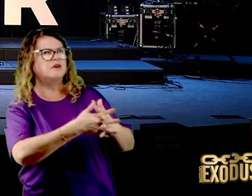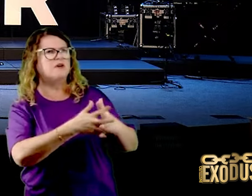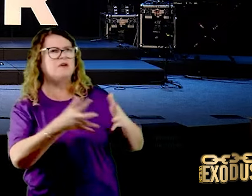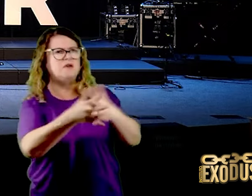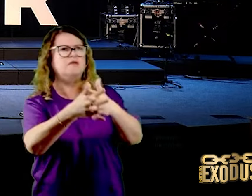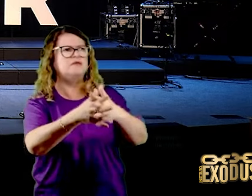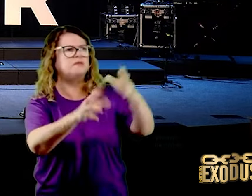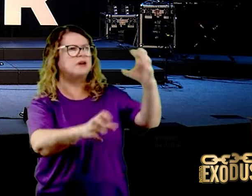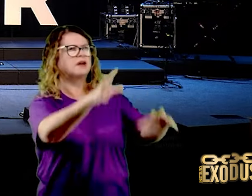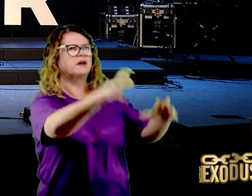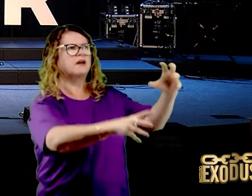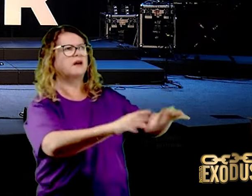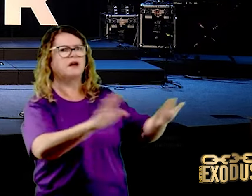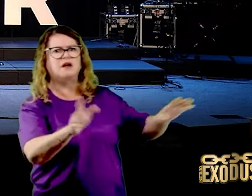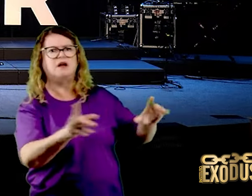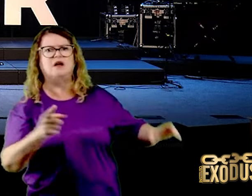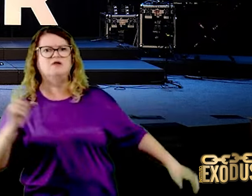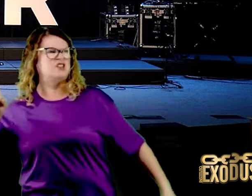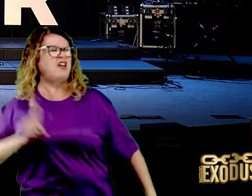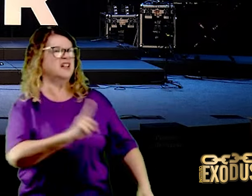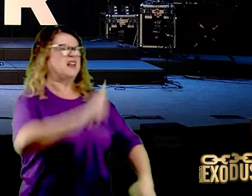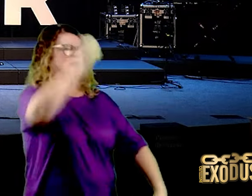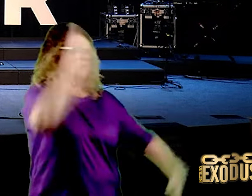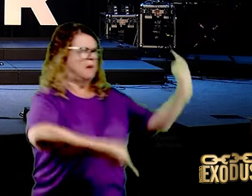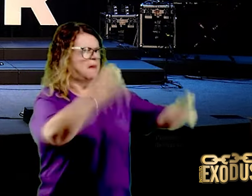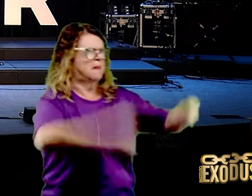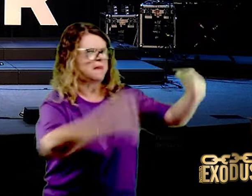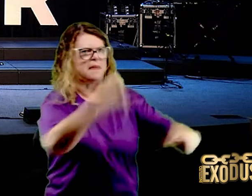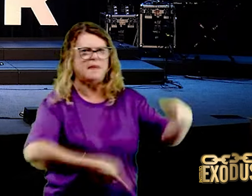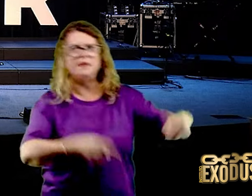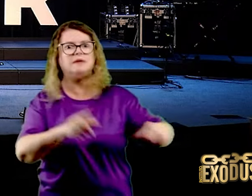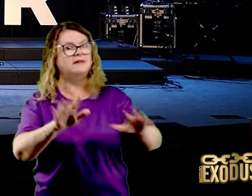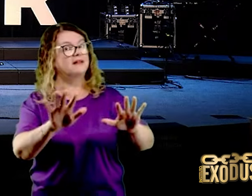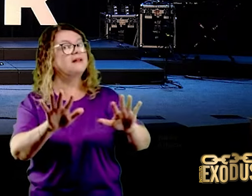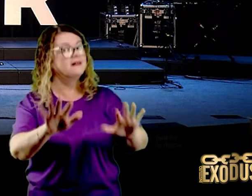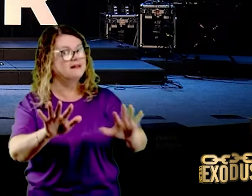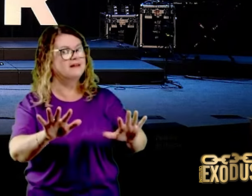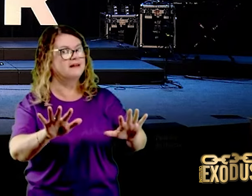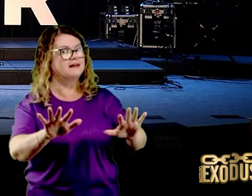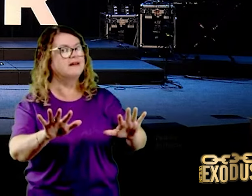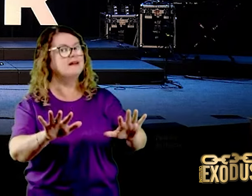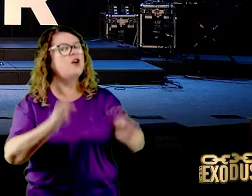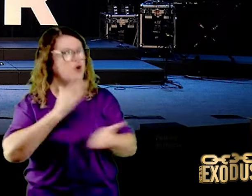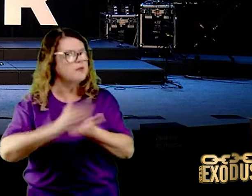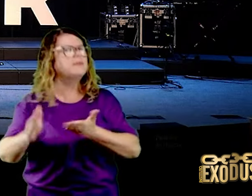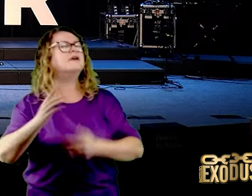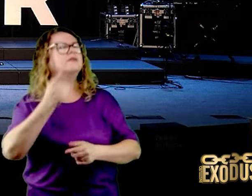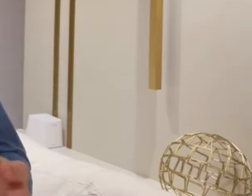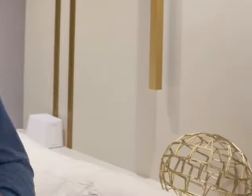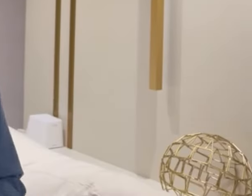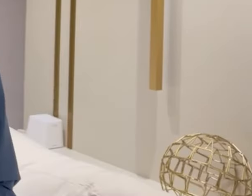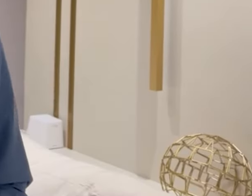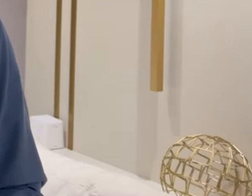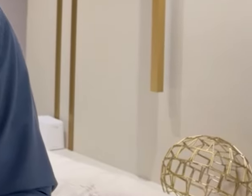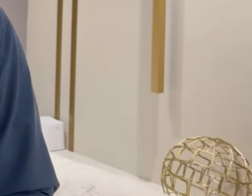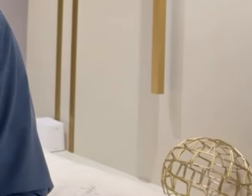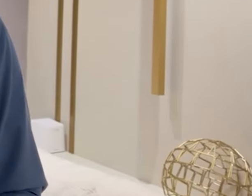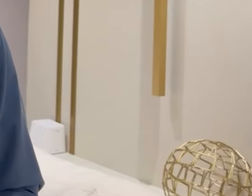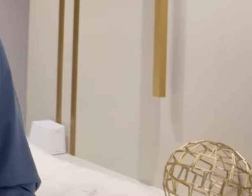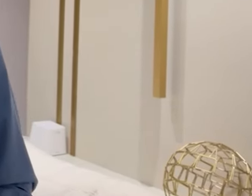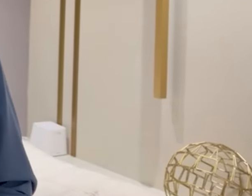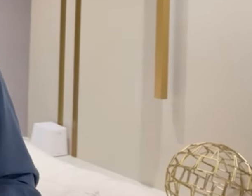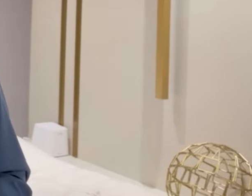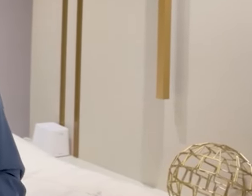em vez de você entrar no bate-boca, preste atenção, comece a orar. Fala povo